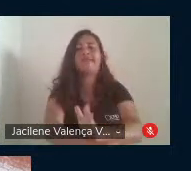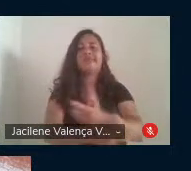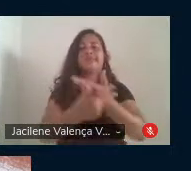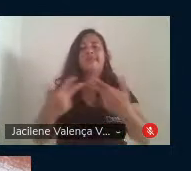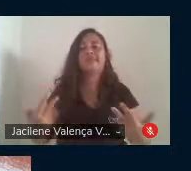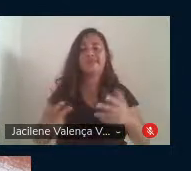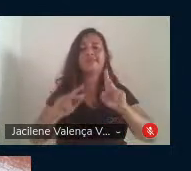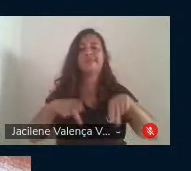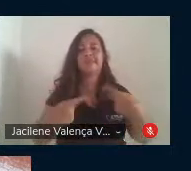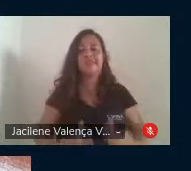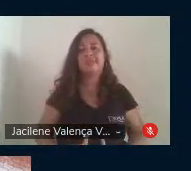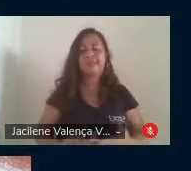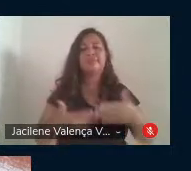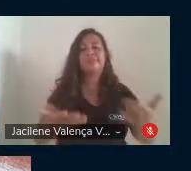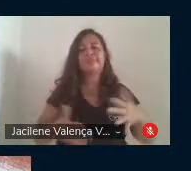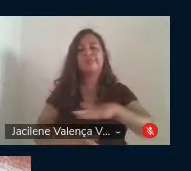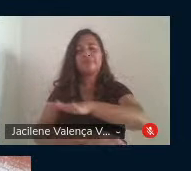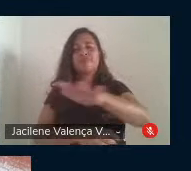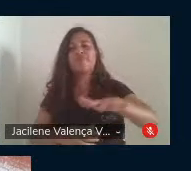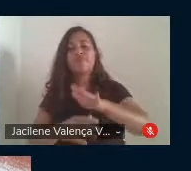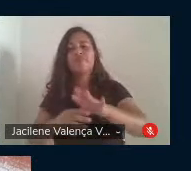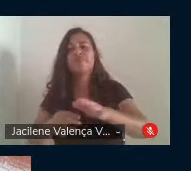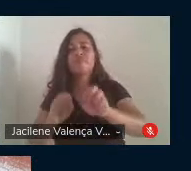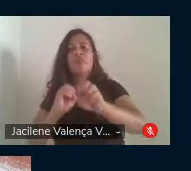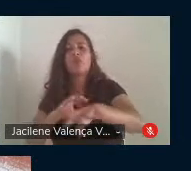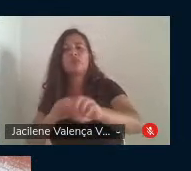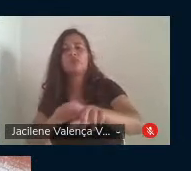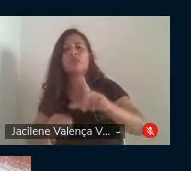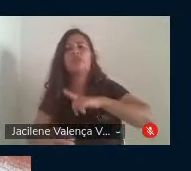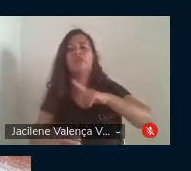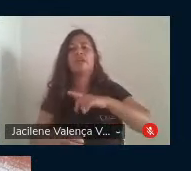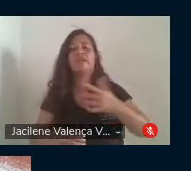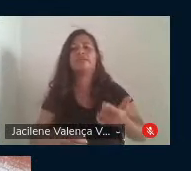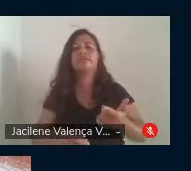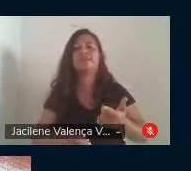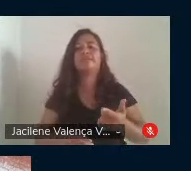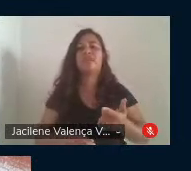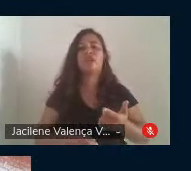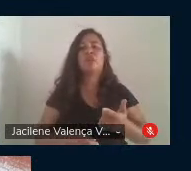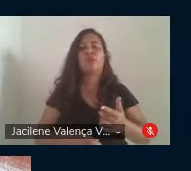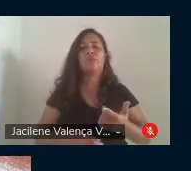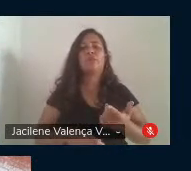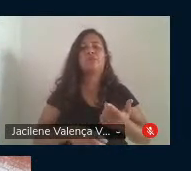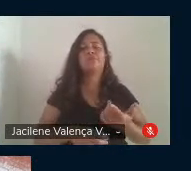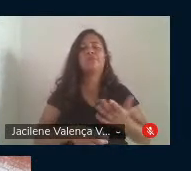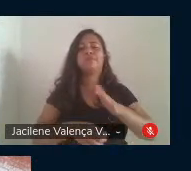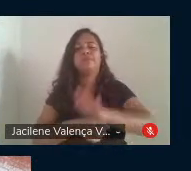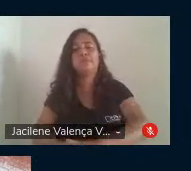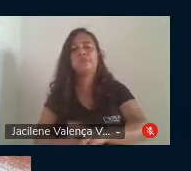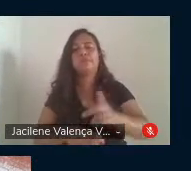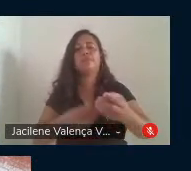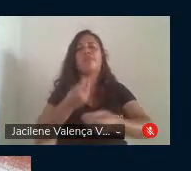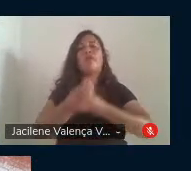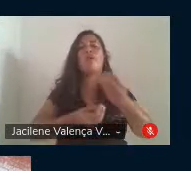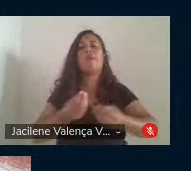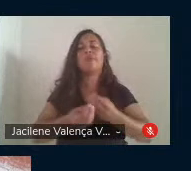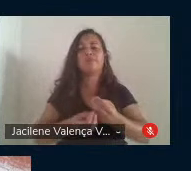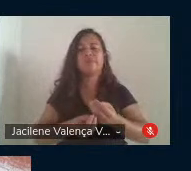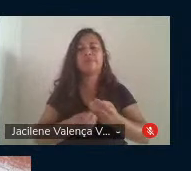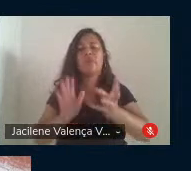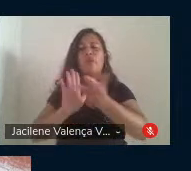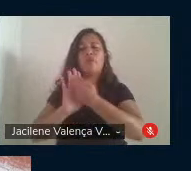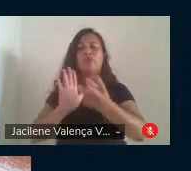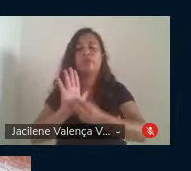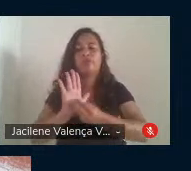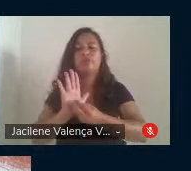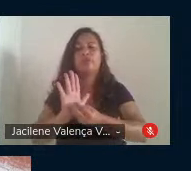humano, um espaço educativo onde prevaleça o autoritarismo, um ensino com relação vertical, um conteúdo curricular